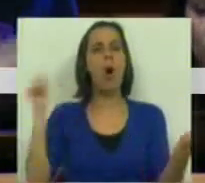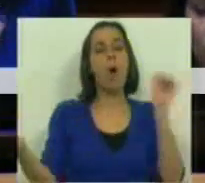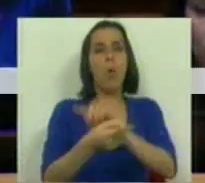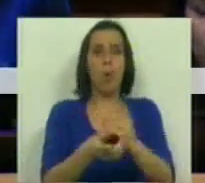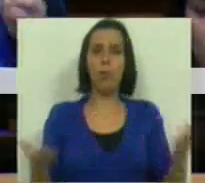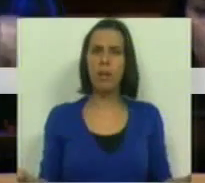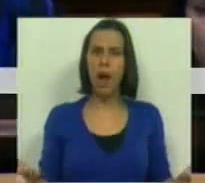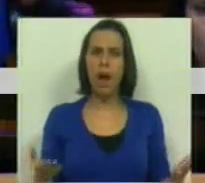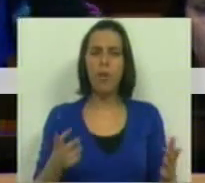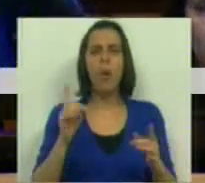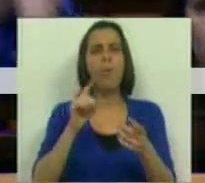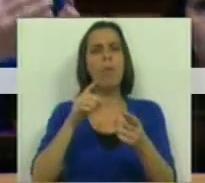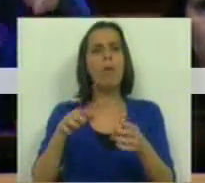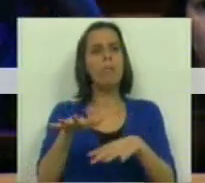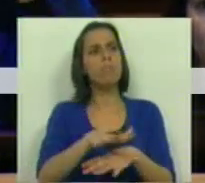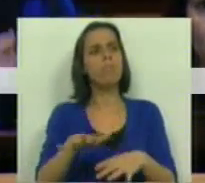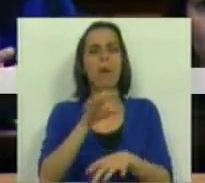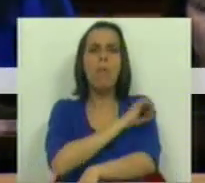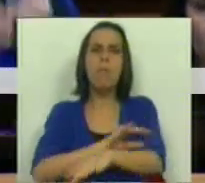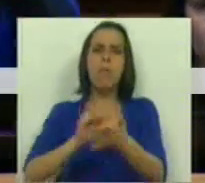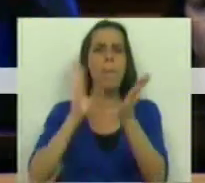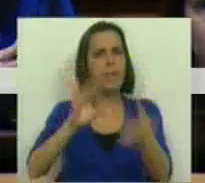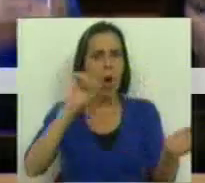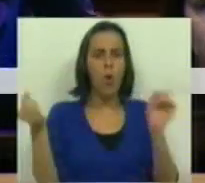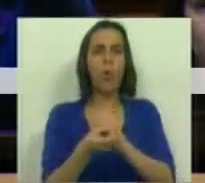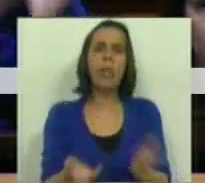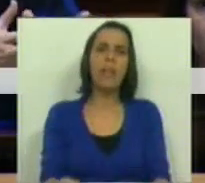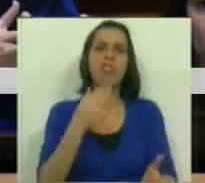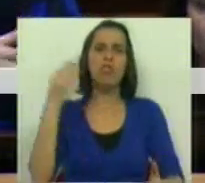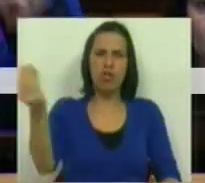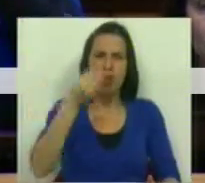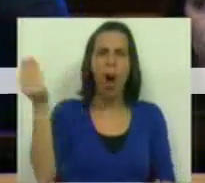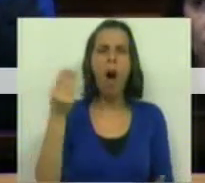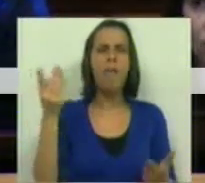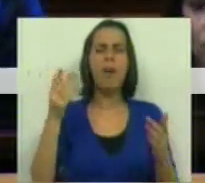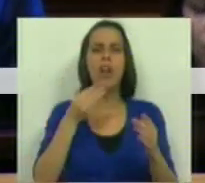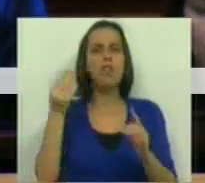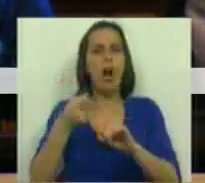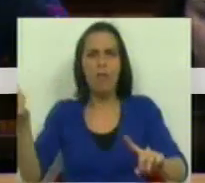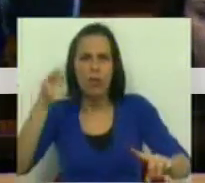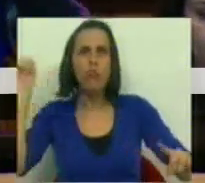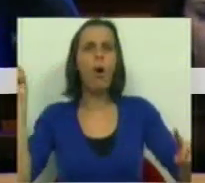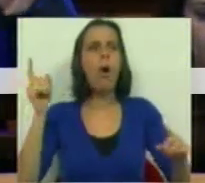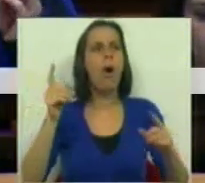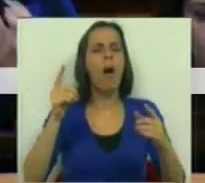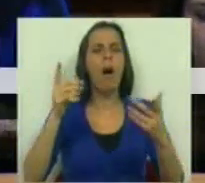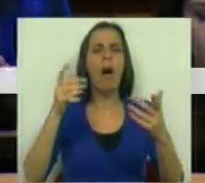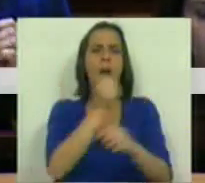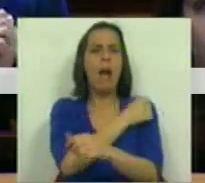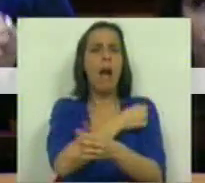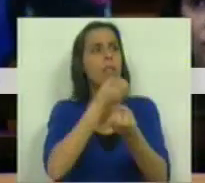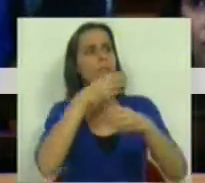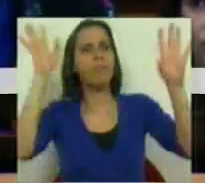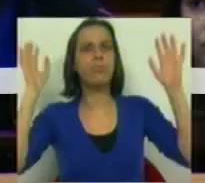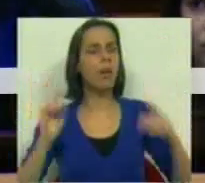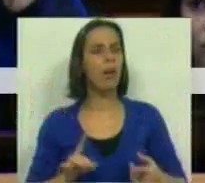contrário, que invertam o ciclo da pobreza, que atira jovens e menos jovens, que lhes retira a casa,